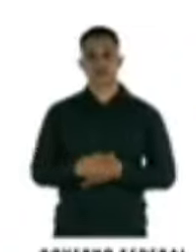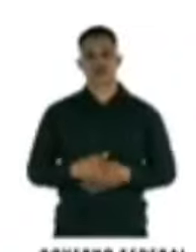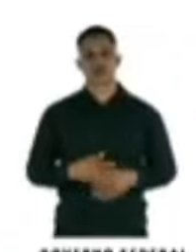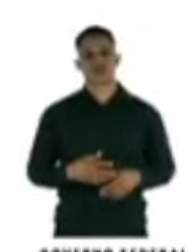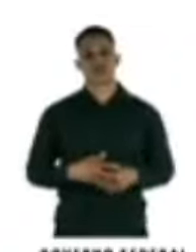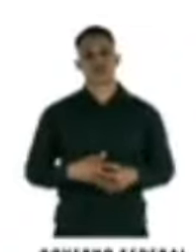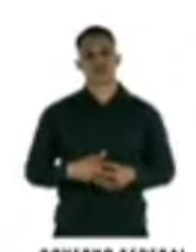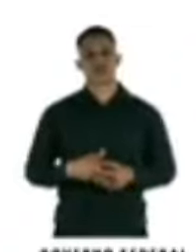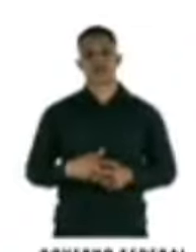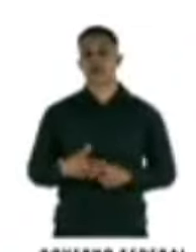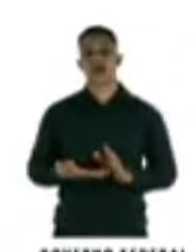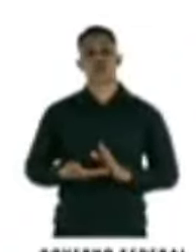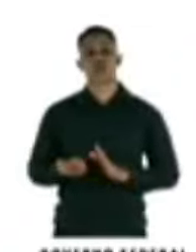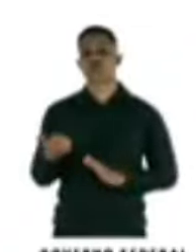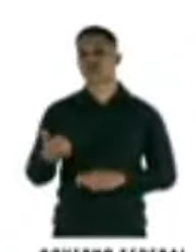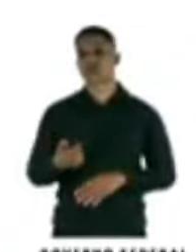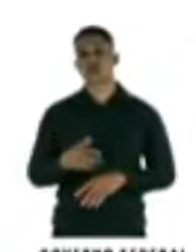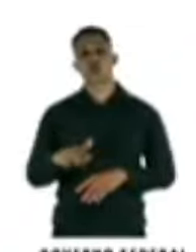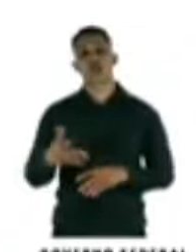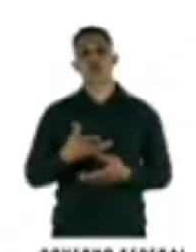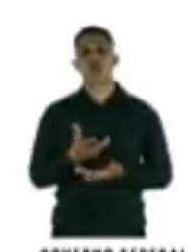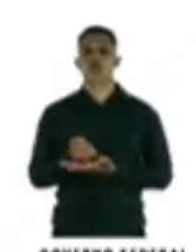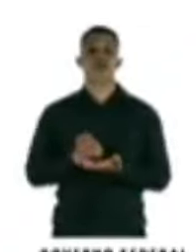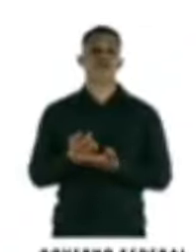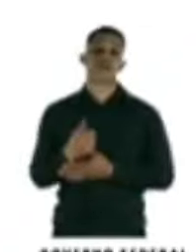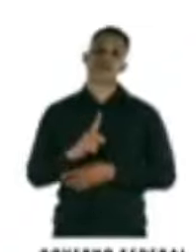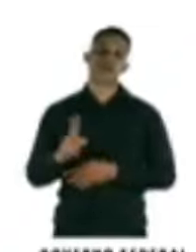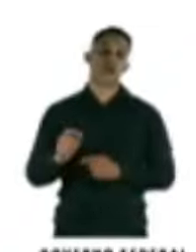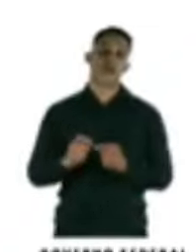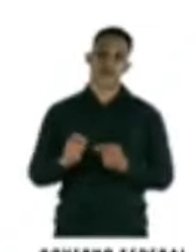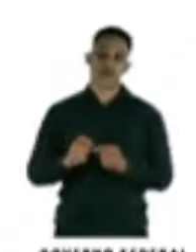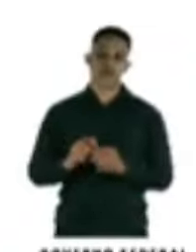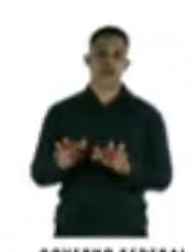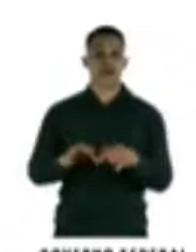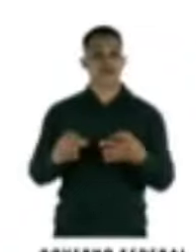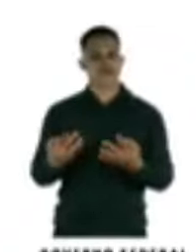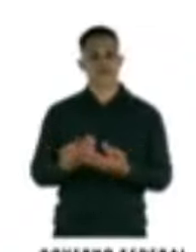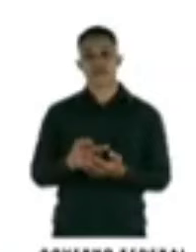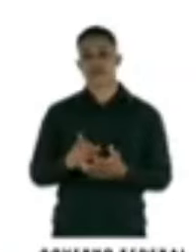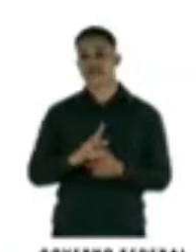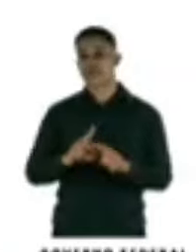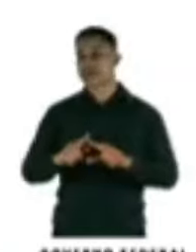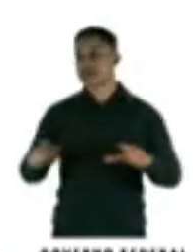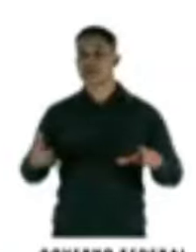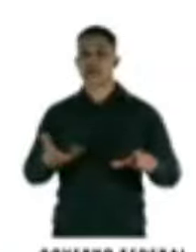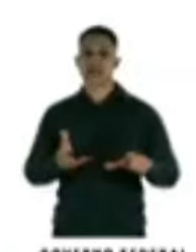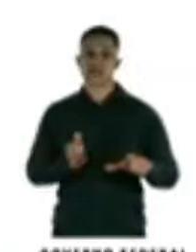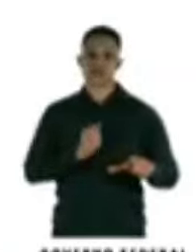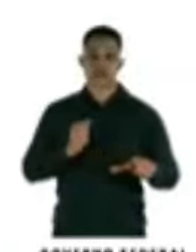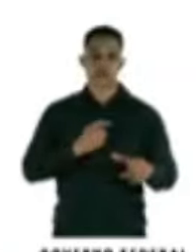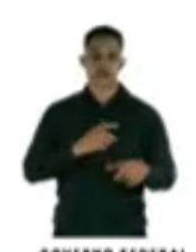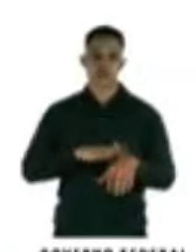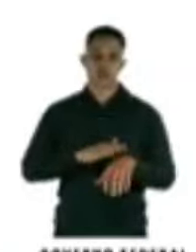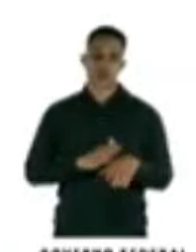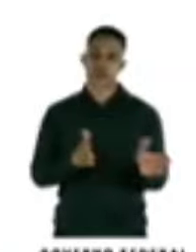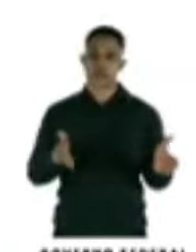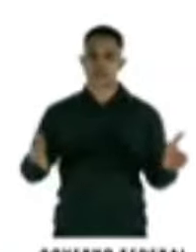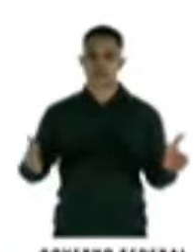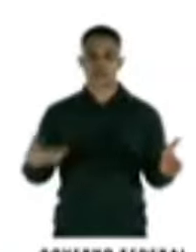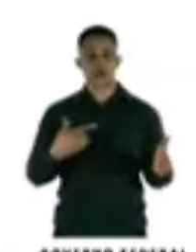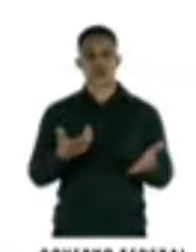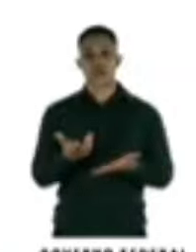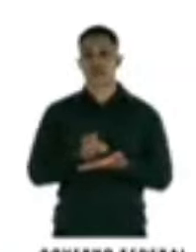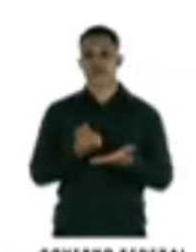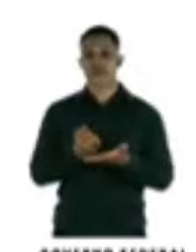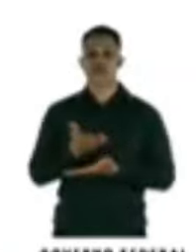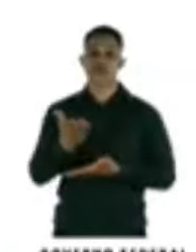E a suspensão, que é quando o benefício não é gerado e a família fica sem receber aí durante o período que o benefício